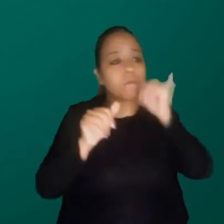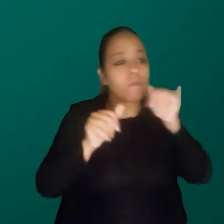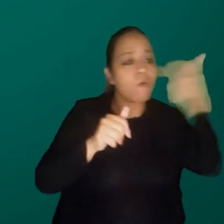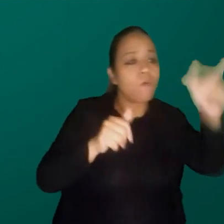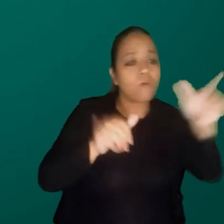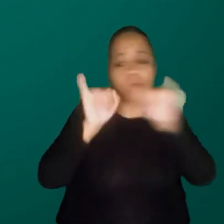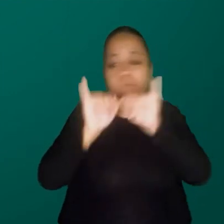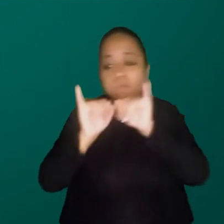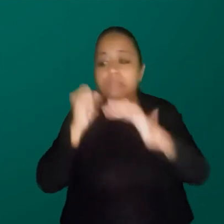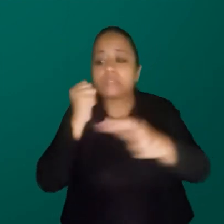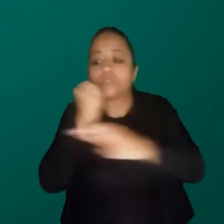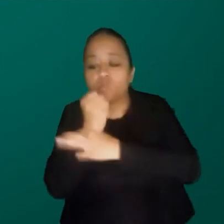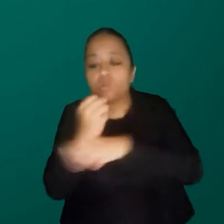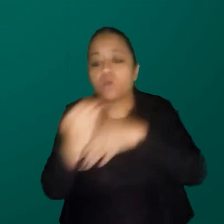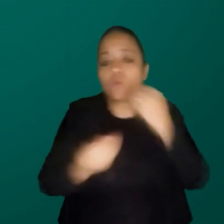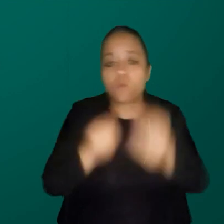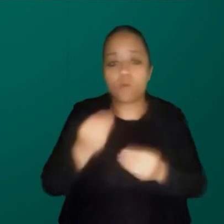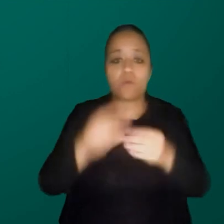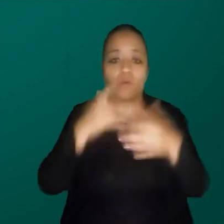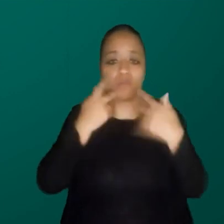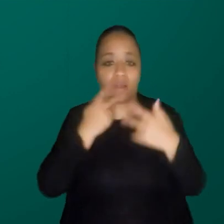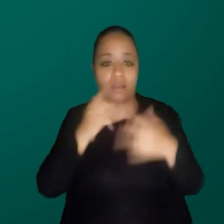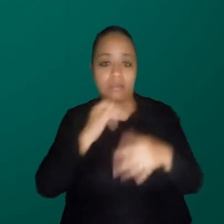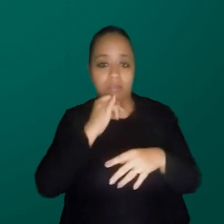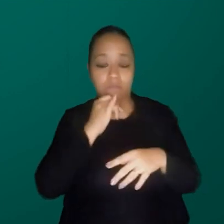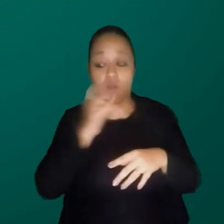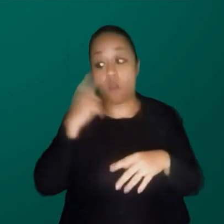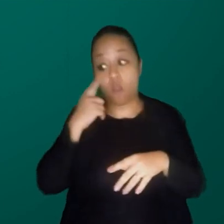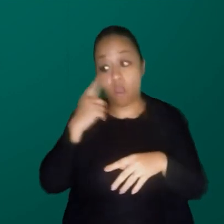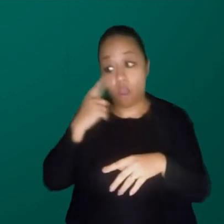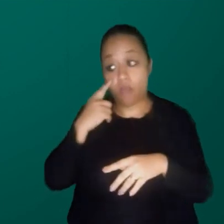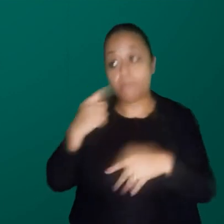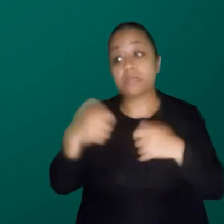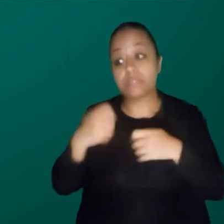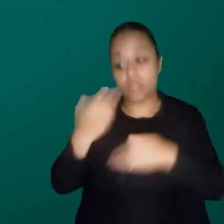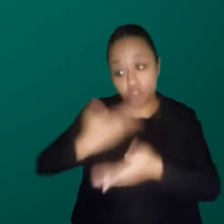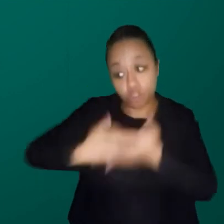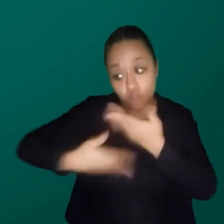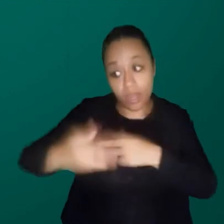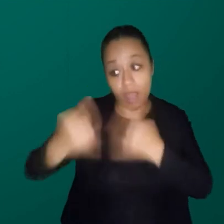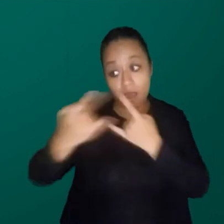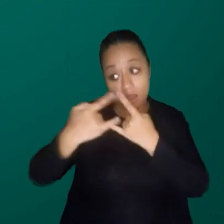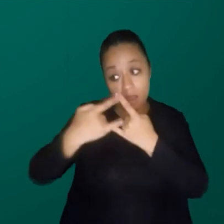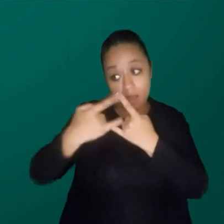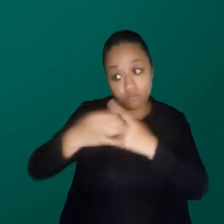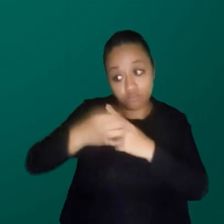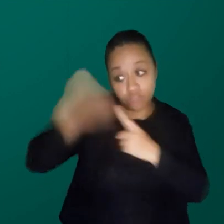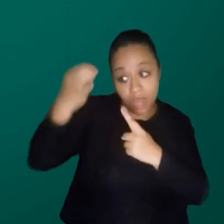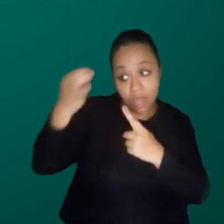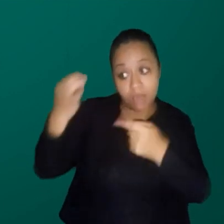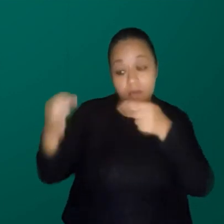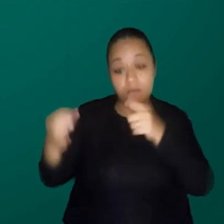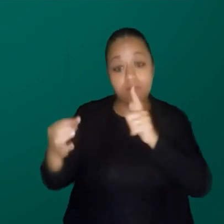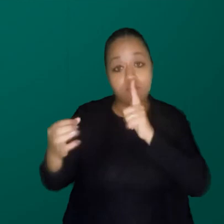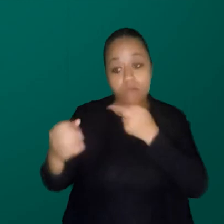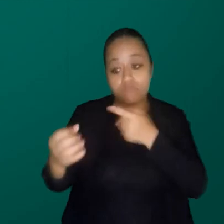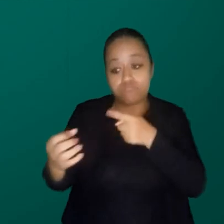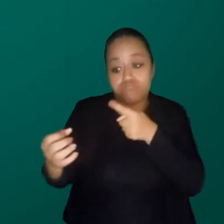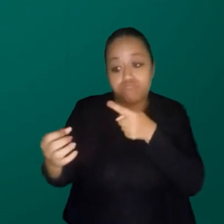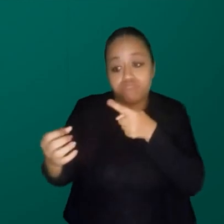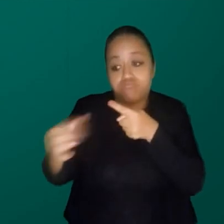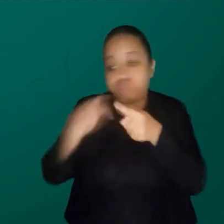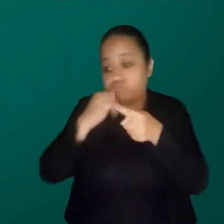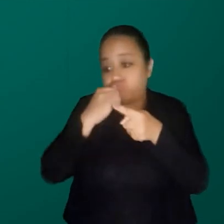outra de uma maneira segura? Então, quando a gente fala, por exemplo, olha, precisa trocar o preservativo, ao compartilhar um